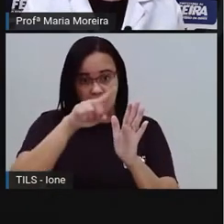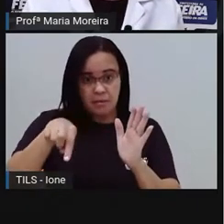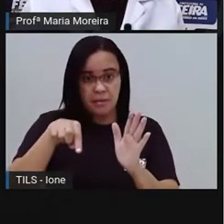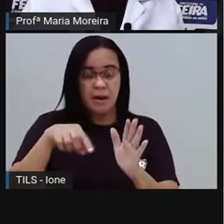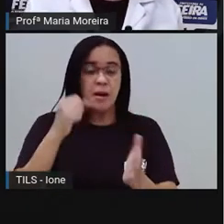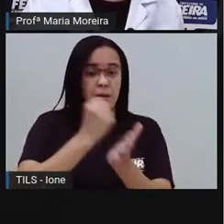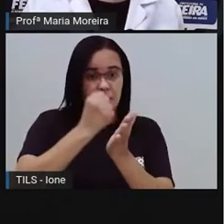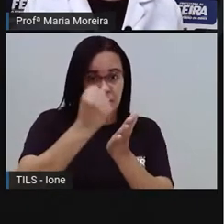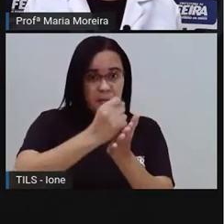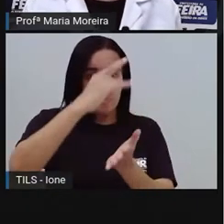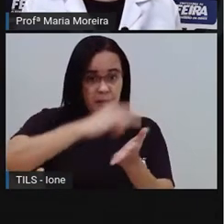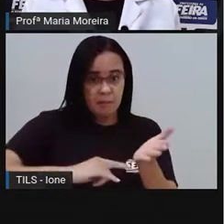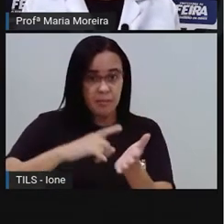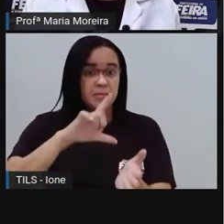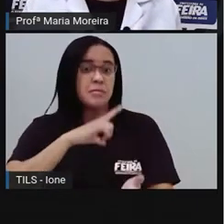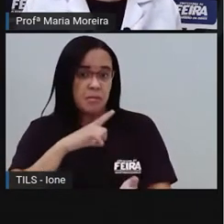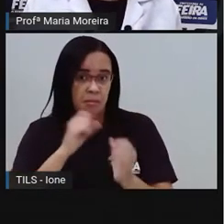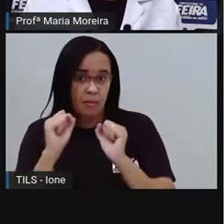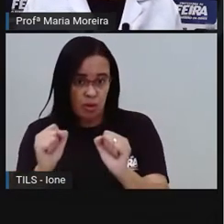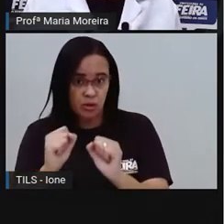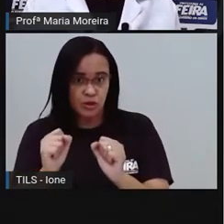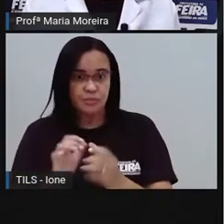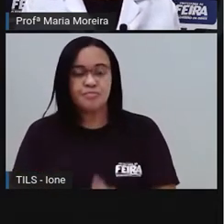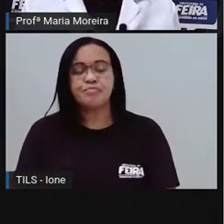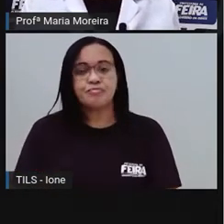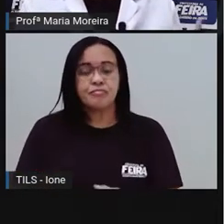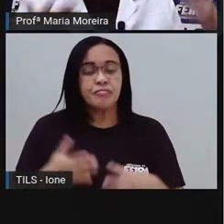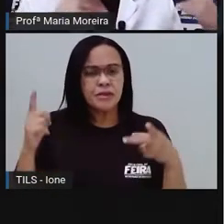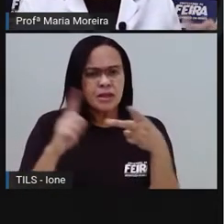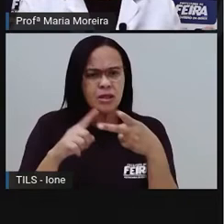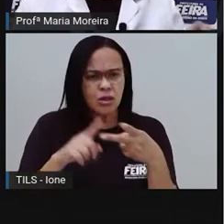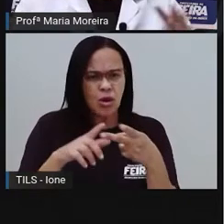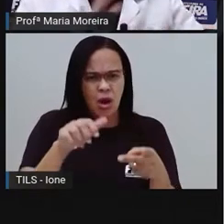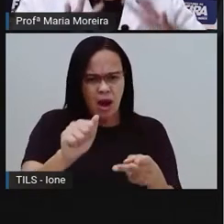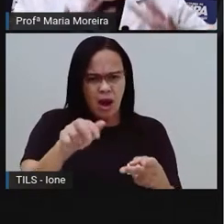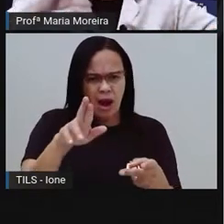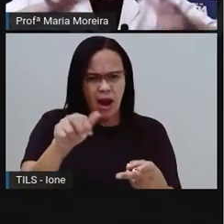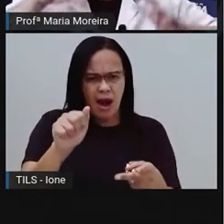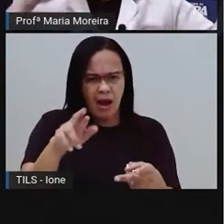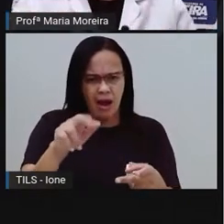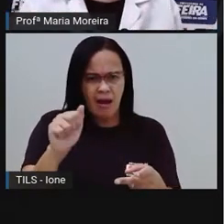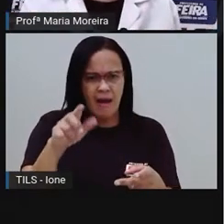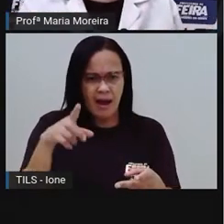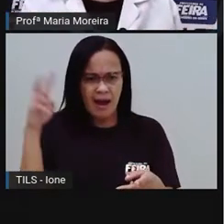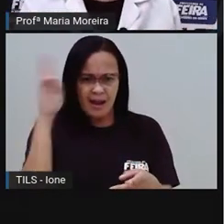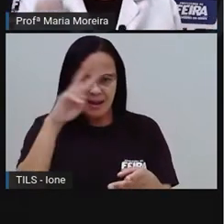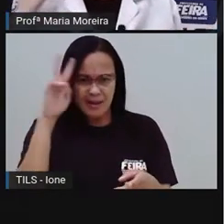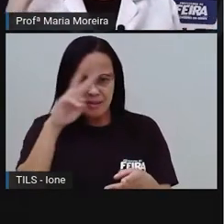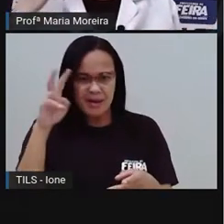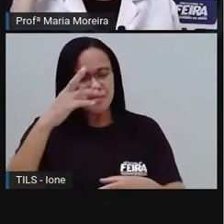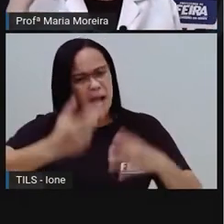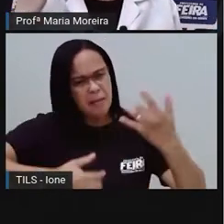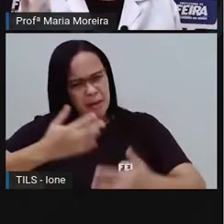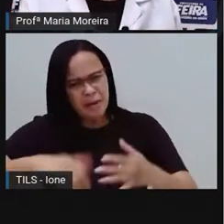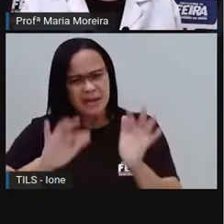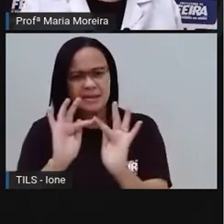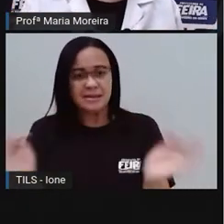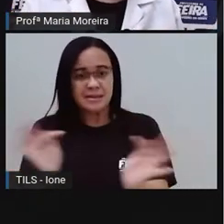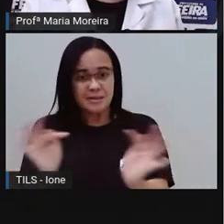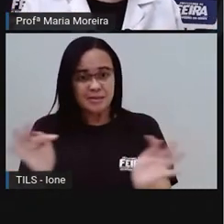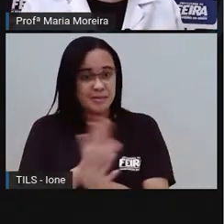Bom, agora vamos falar sobre o ar, sobre essa poluição do ar, já que a gente já falou aqui, a Prof. falou que ia fazer só uma pincelada aí com relação